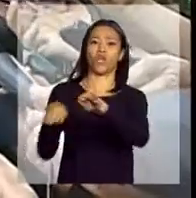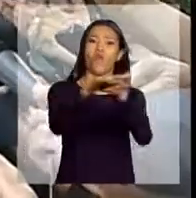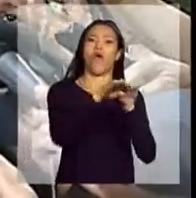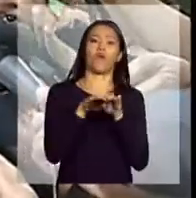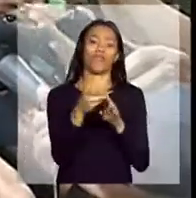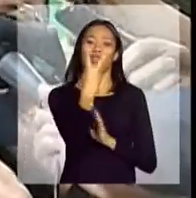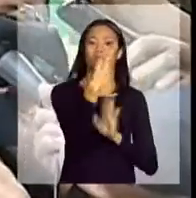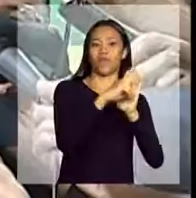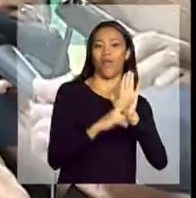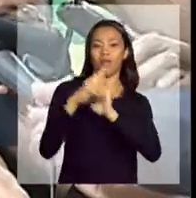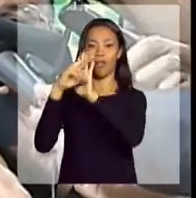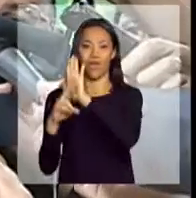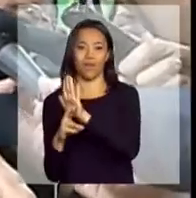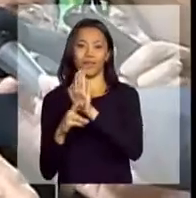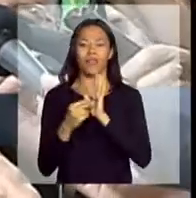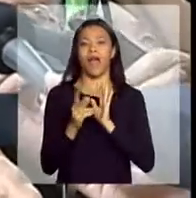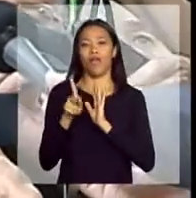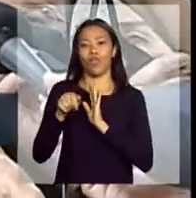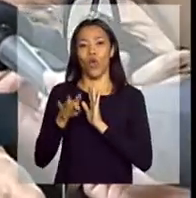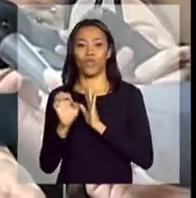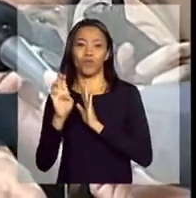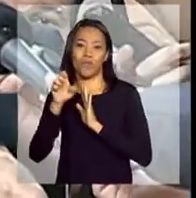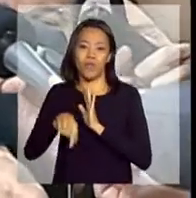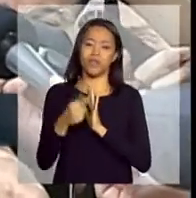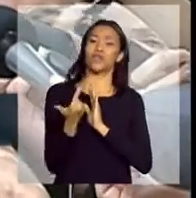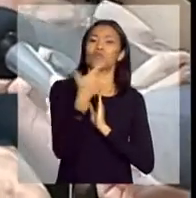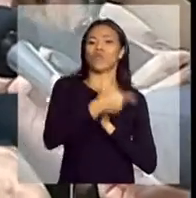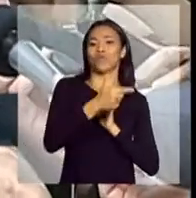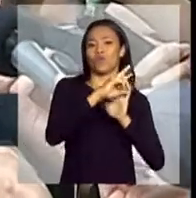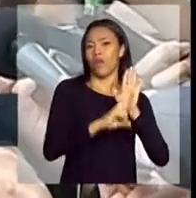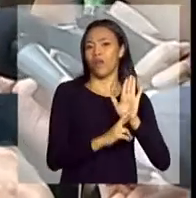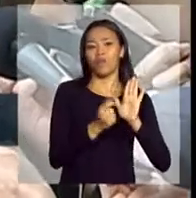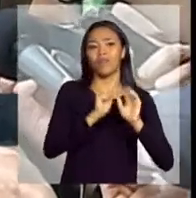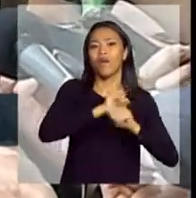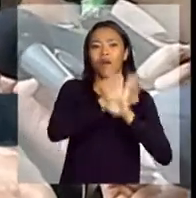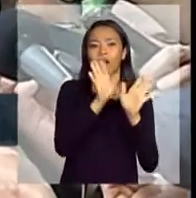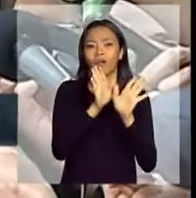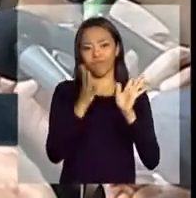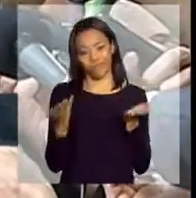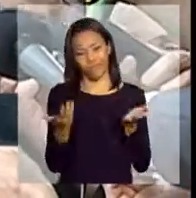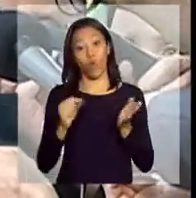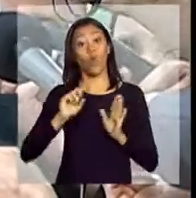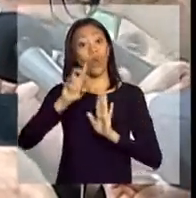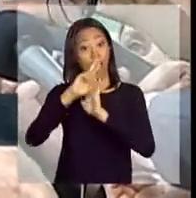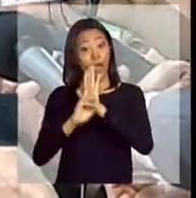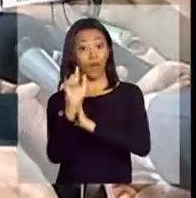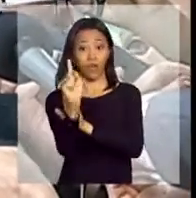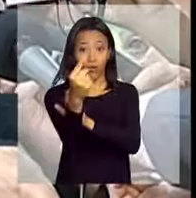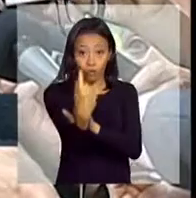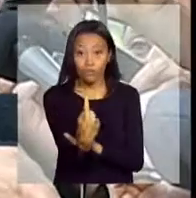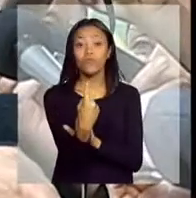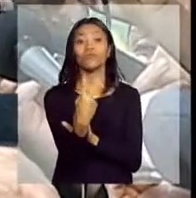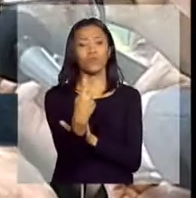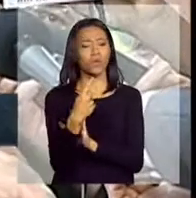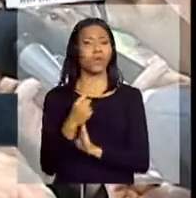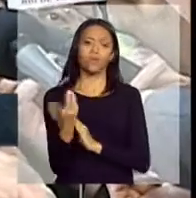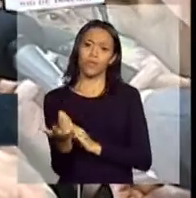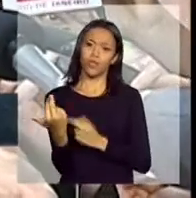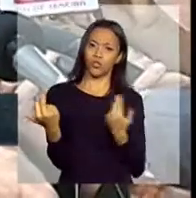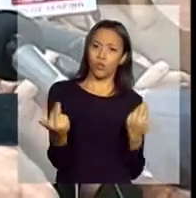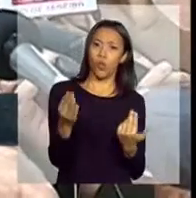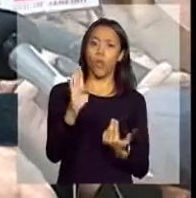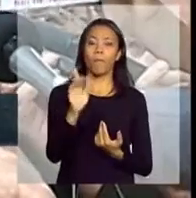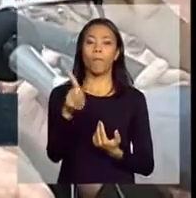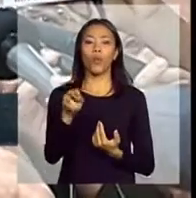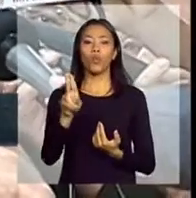critérios, ou seja, aqueles que tiraram nota no Enem e um segundo critério que não é objetivo. Então, o critério é único, republicano, tanto para o ProUni,